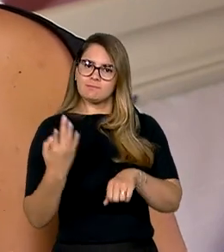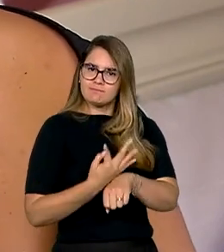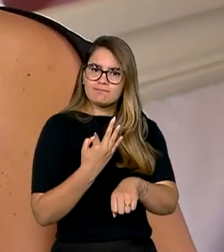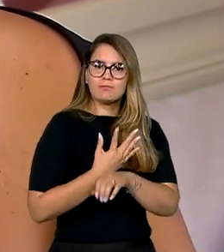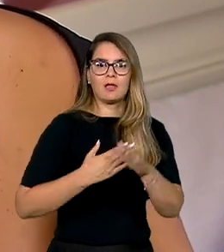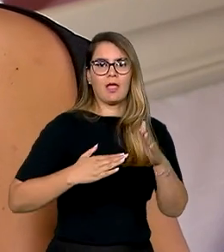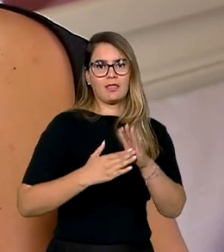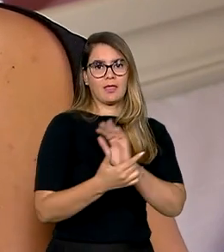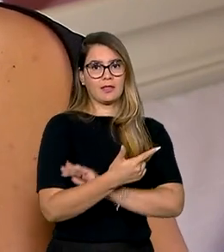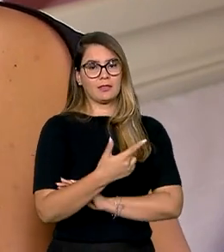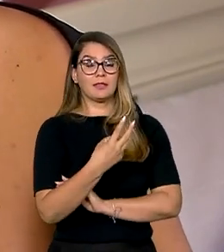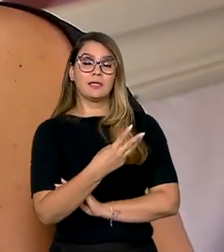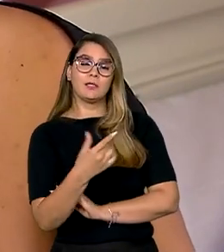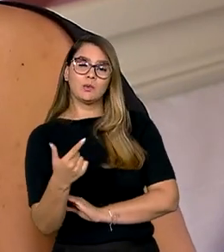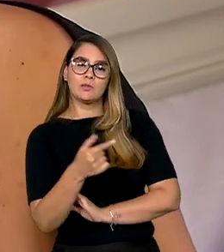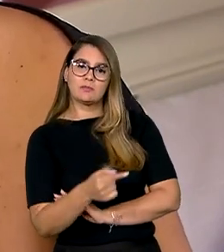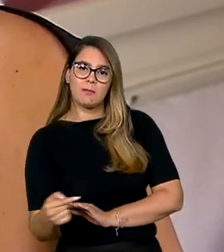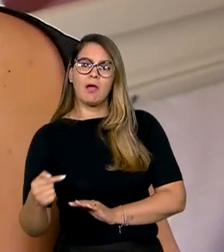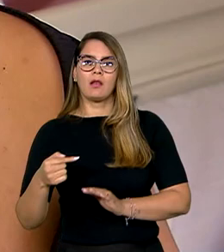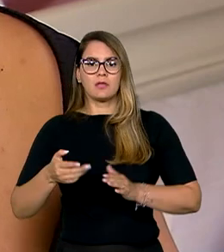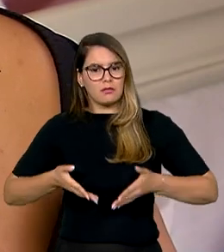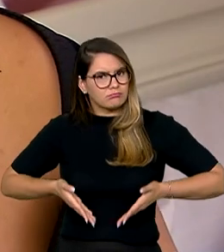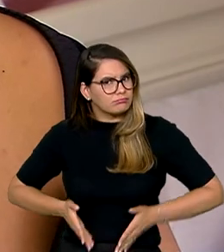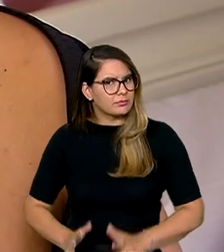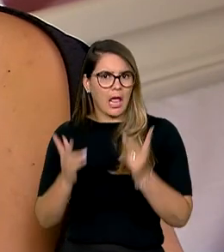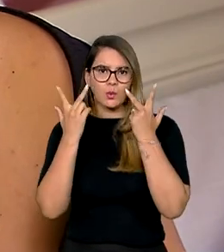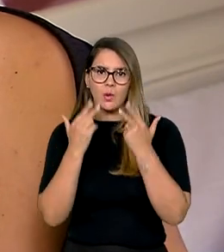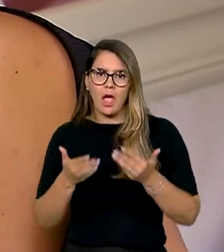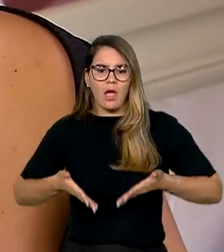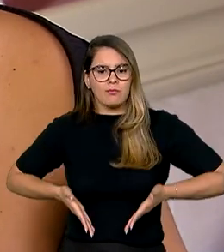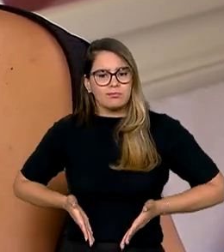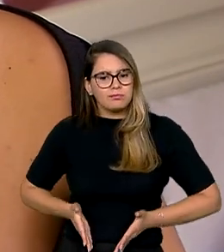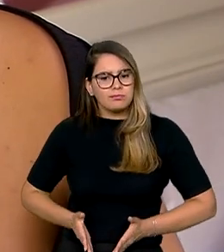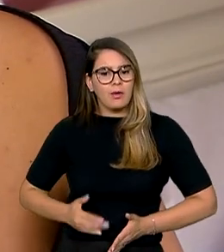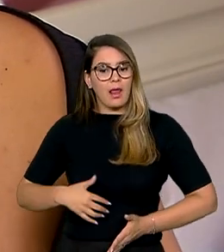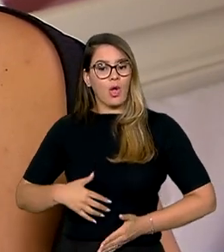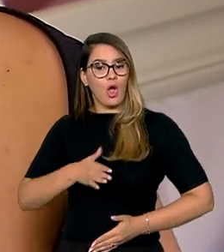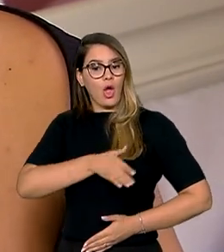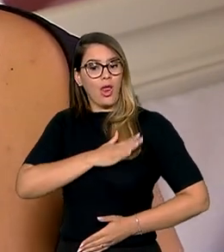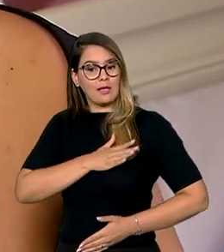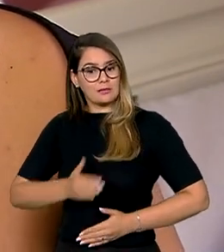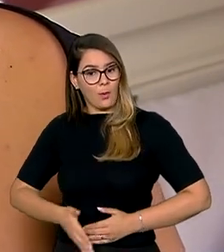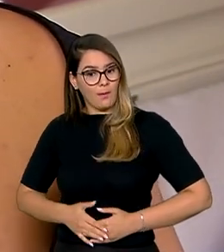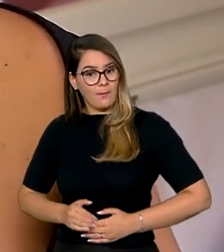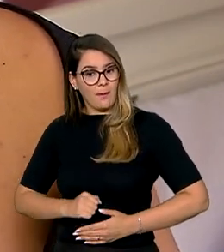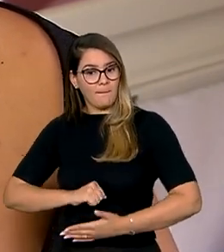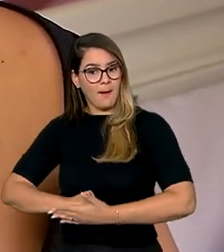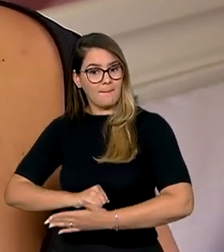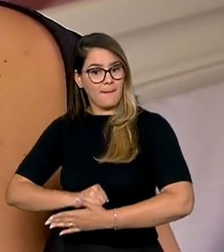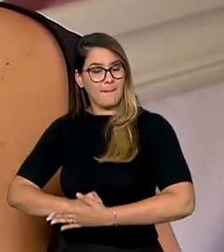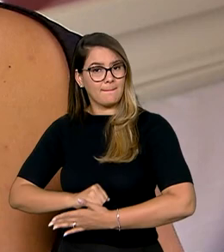32 semanas e seis dias, até que a bolsa rompeu e ela começou a dar ataque cardíaco. Foi feito seis